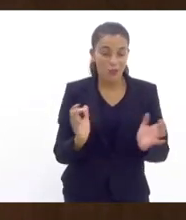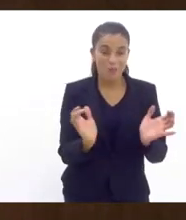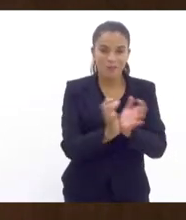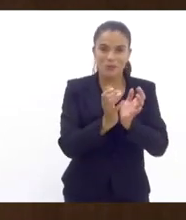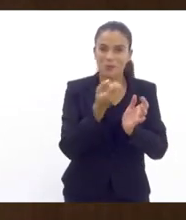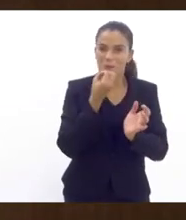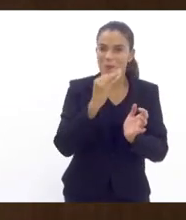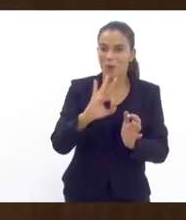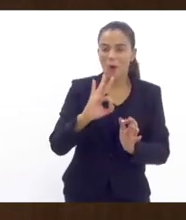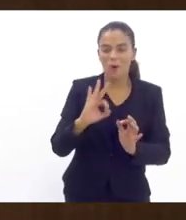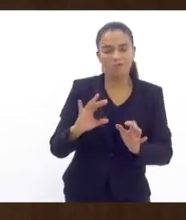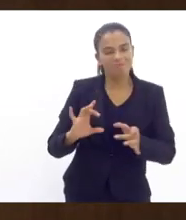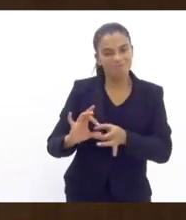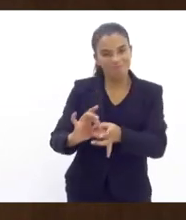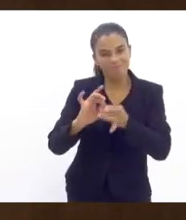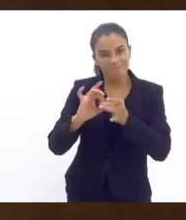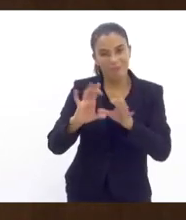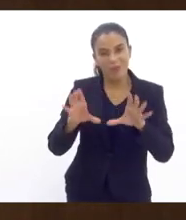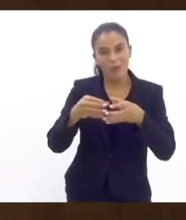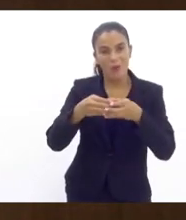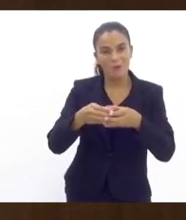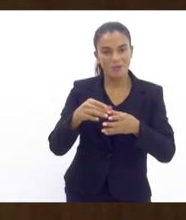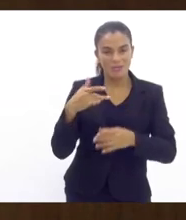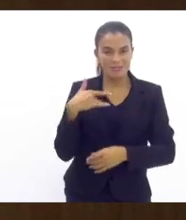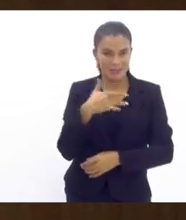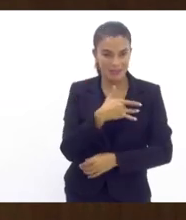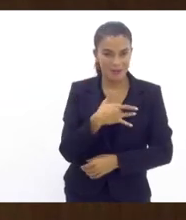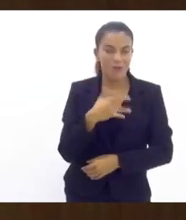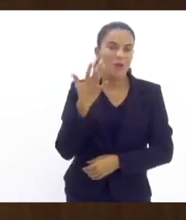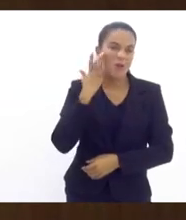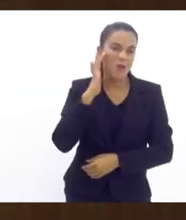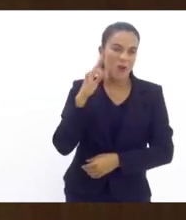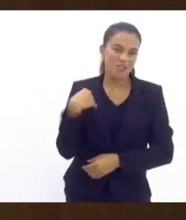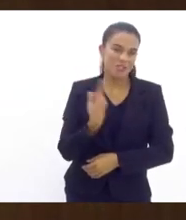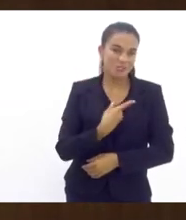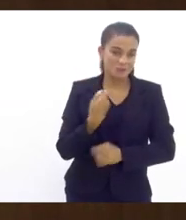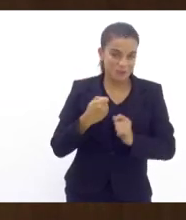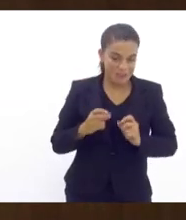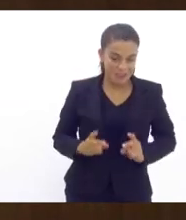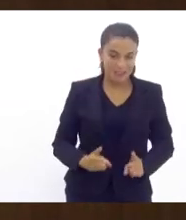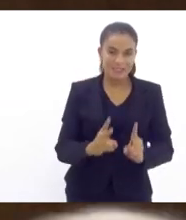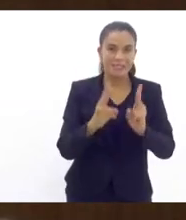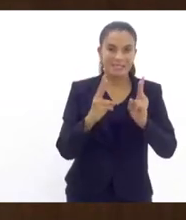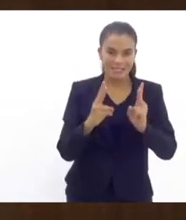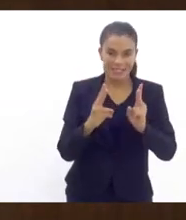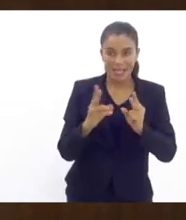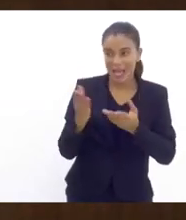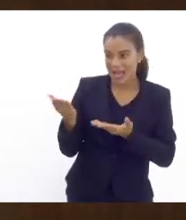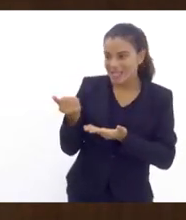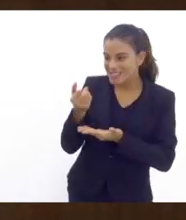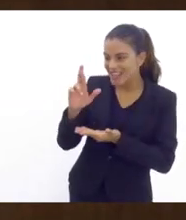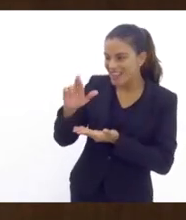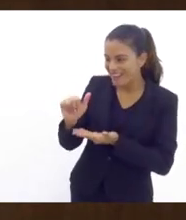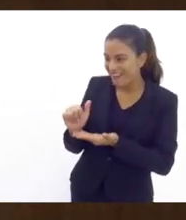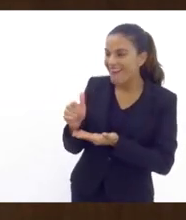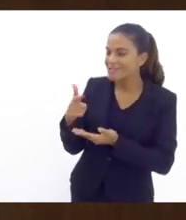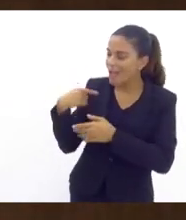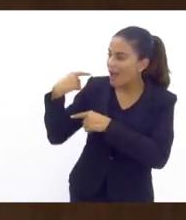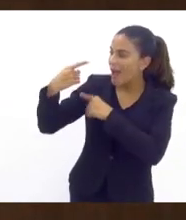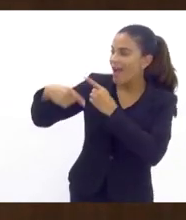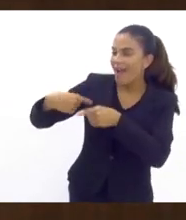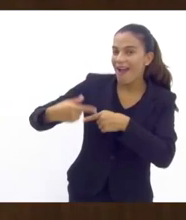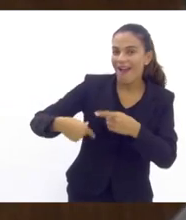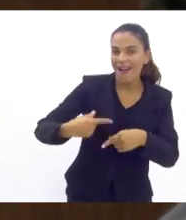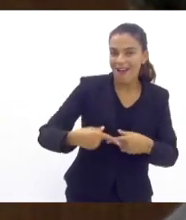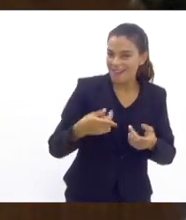unido integrado na comissão de saúde e acho que a gente tem que seguir o caminho que a senhora trilhou nos últimos anos e que a gente